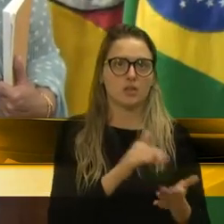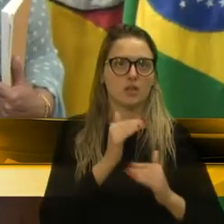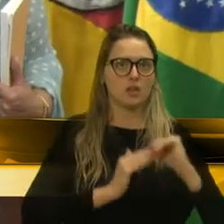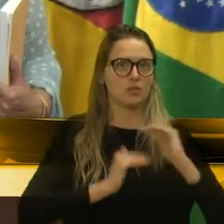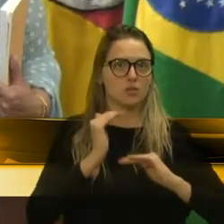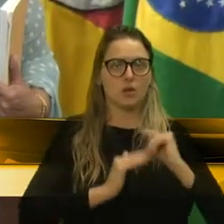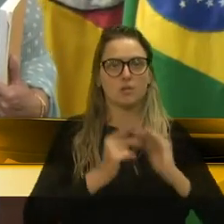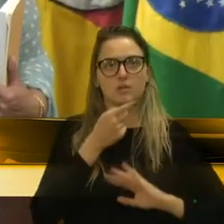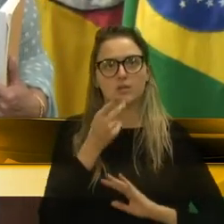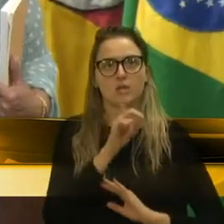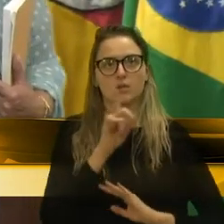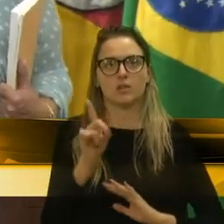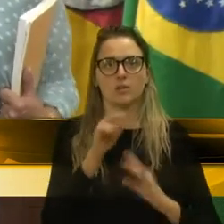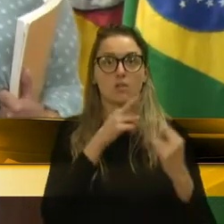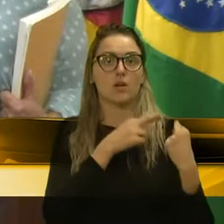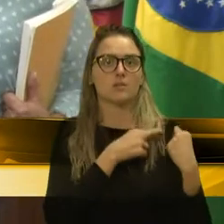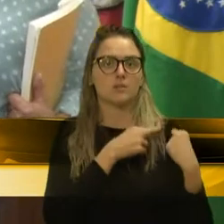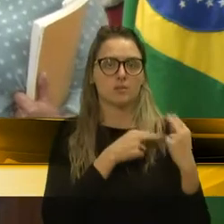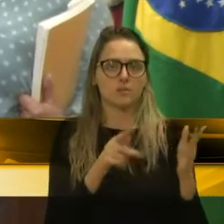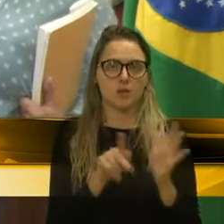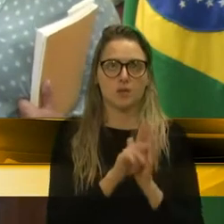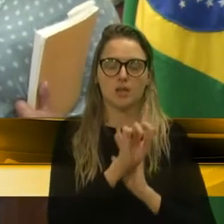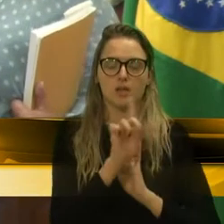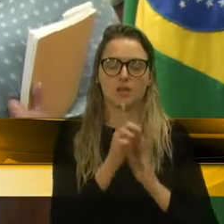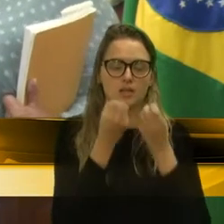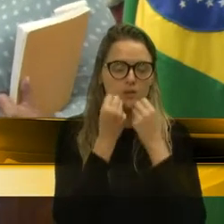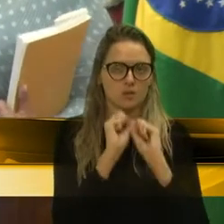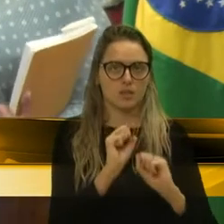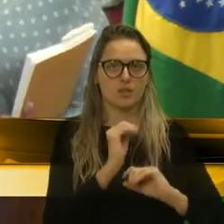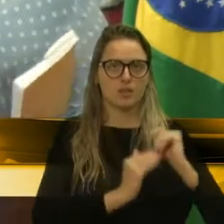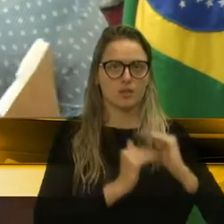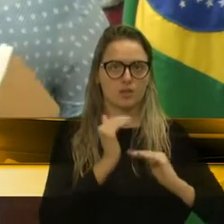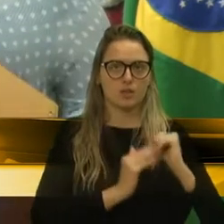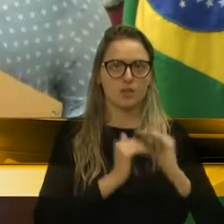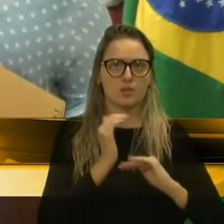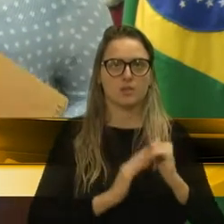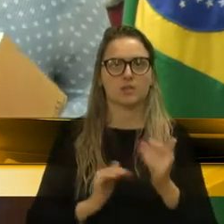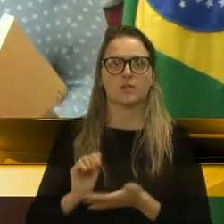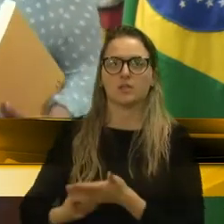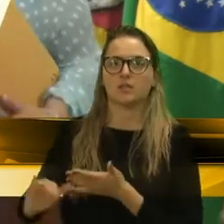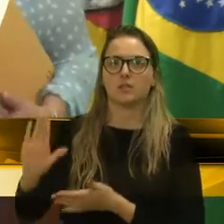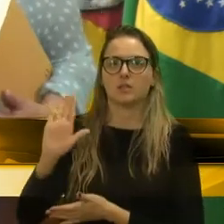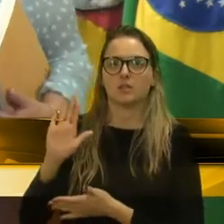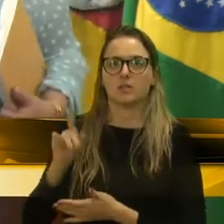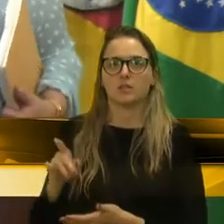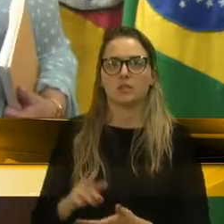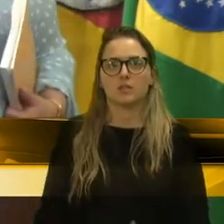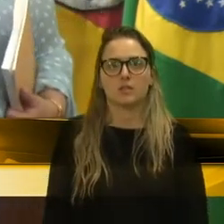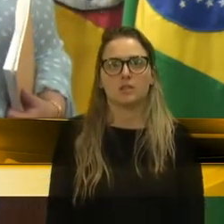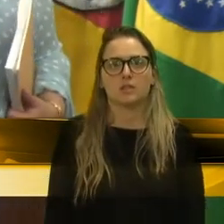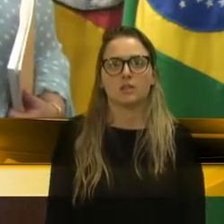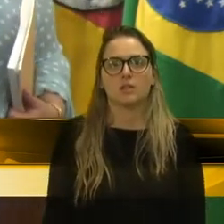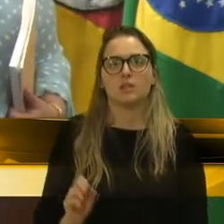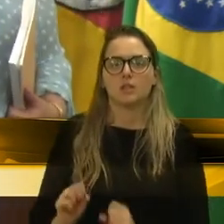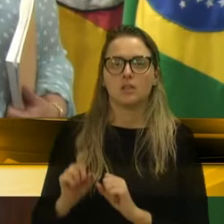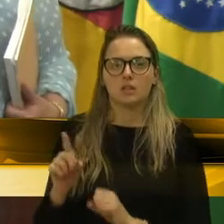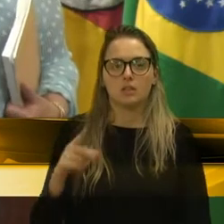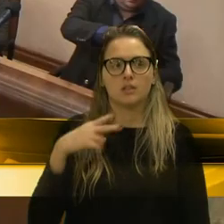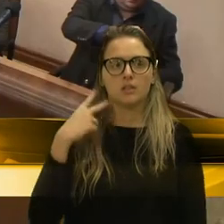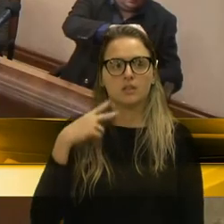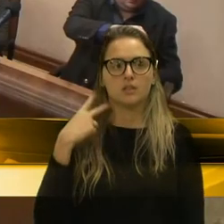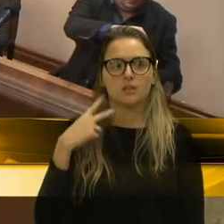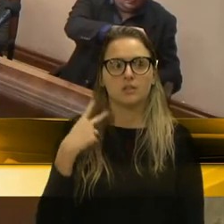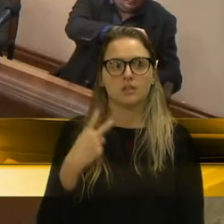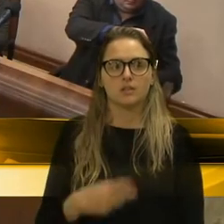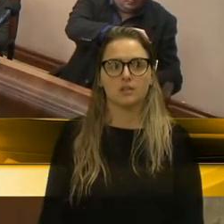obras, que não era da secretaria dele. Consegue a parte, vereadora? Seu a parte, então, vereadora, é disso